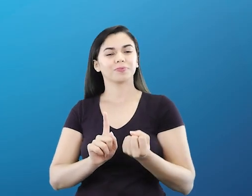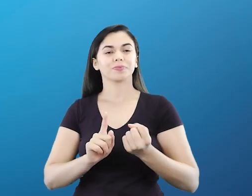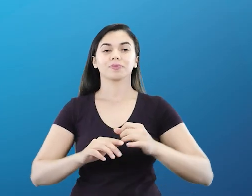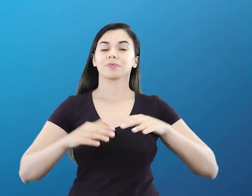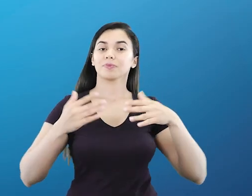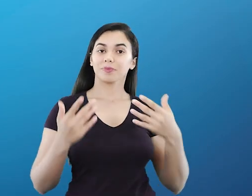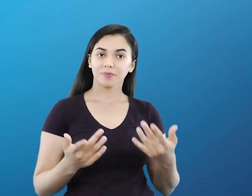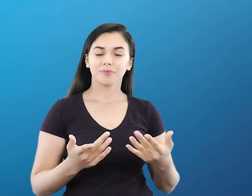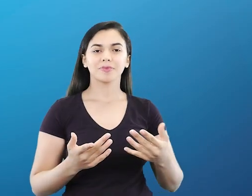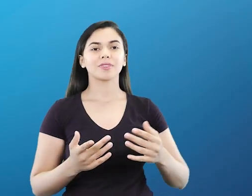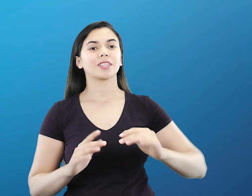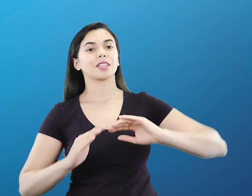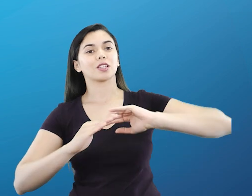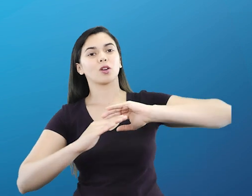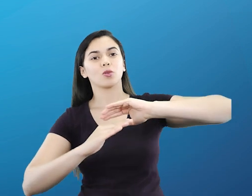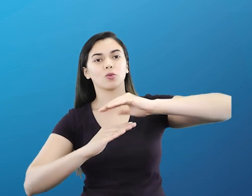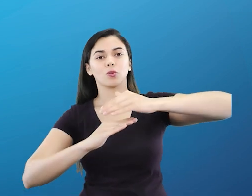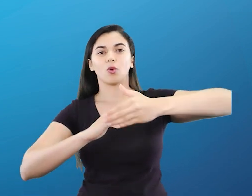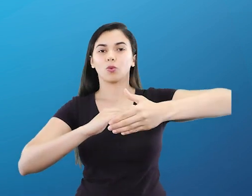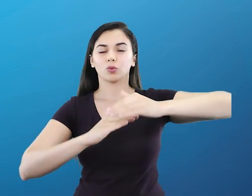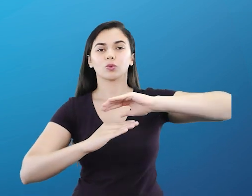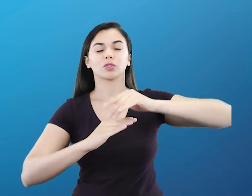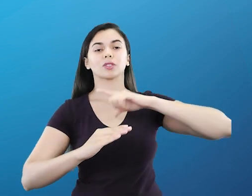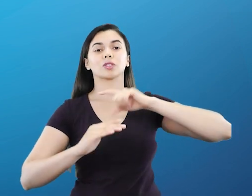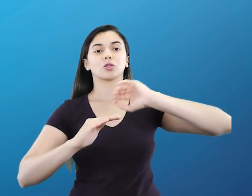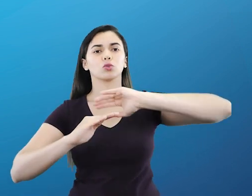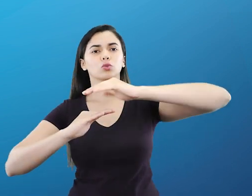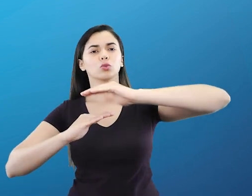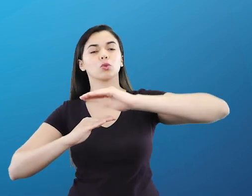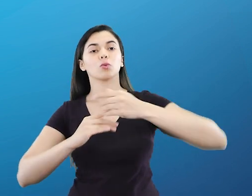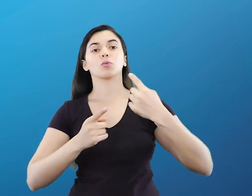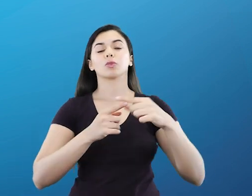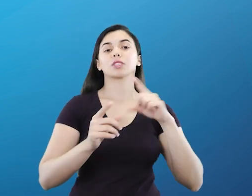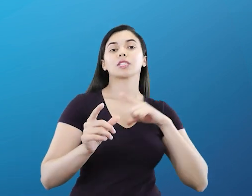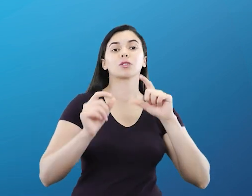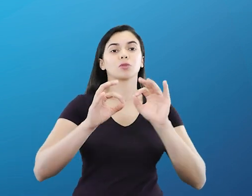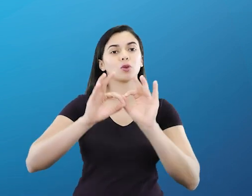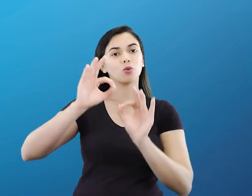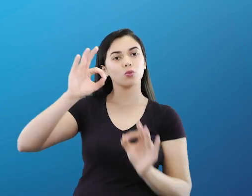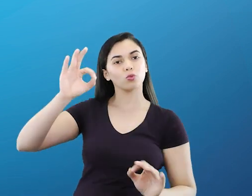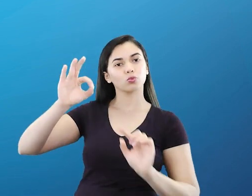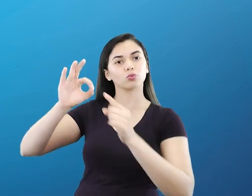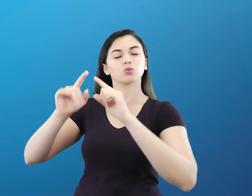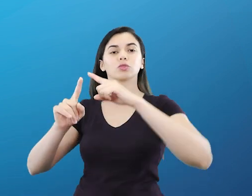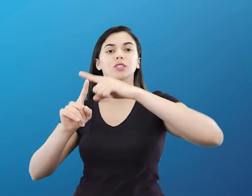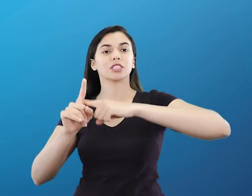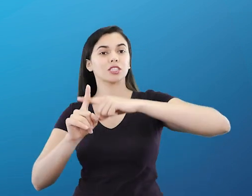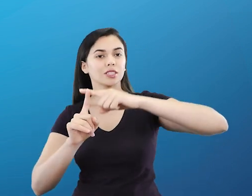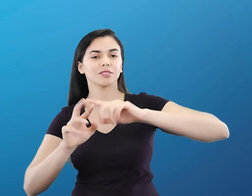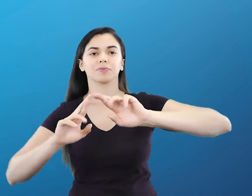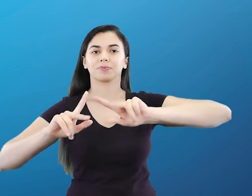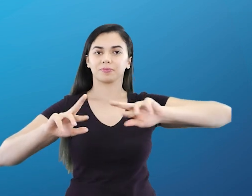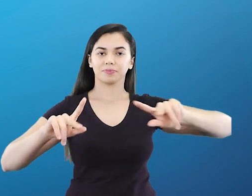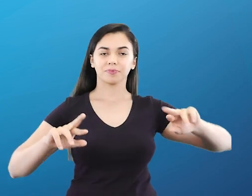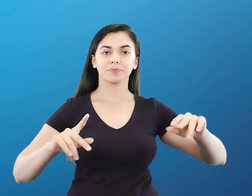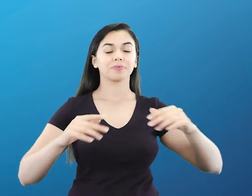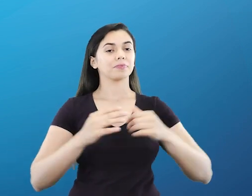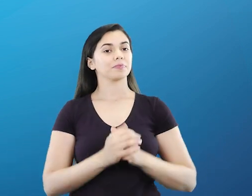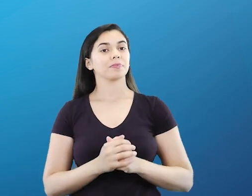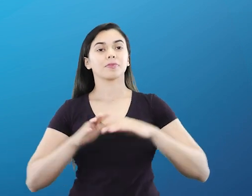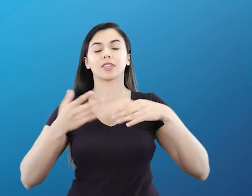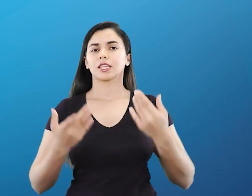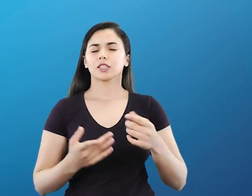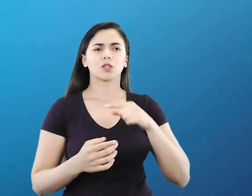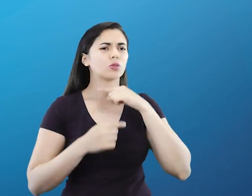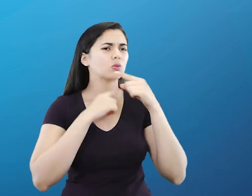atmosfera é dividida em camadas. Essa divisão acontece devido à altitude e diferença de temperaturas. Vale lembrar que essa divisão não